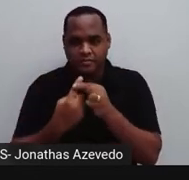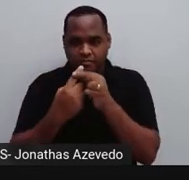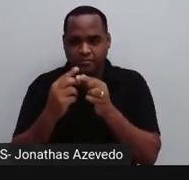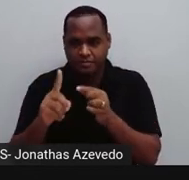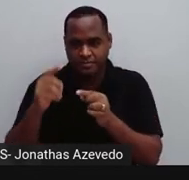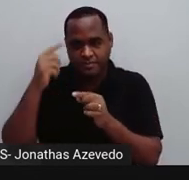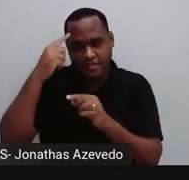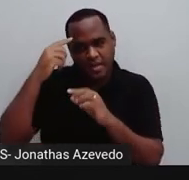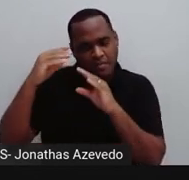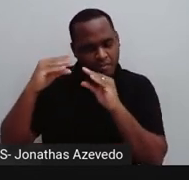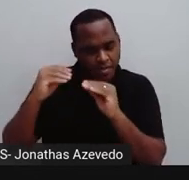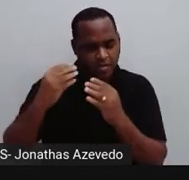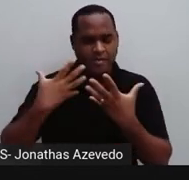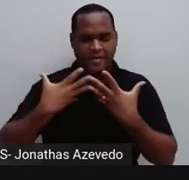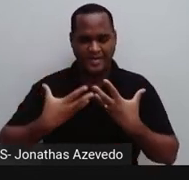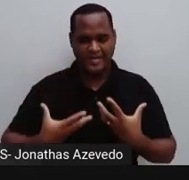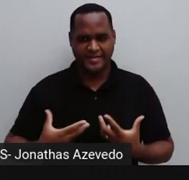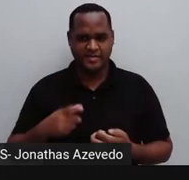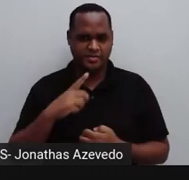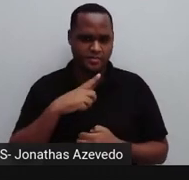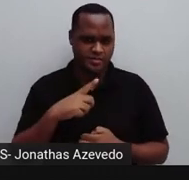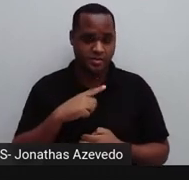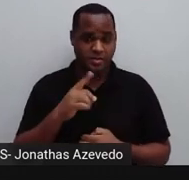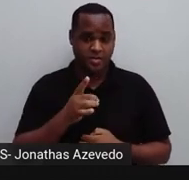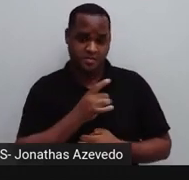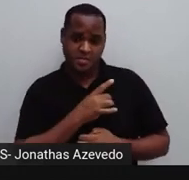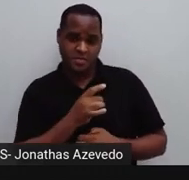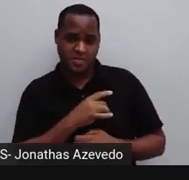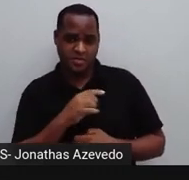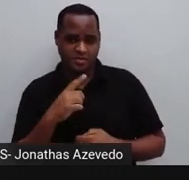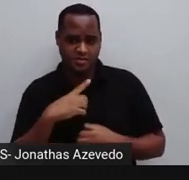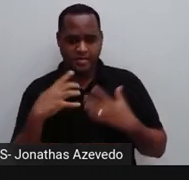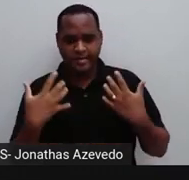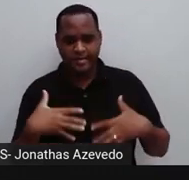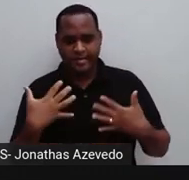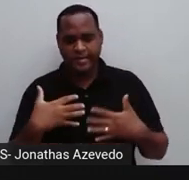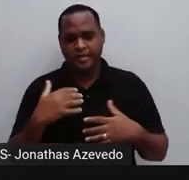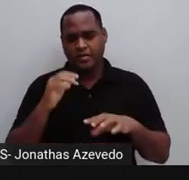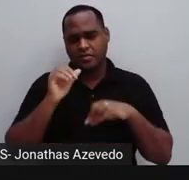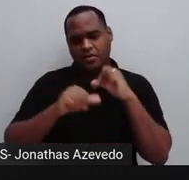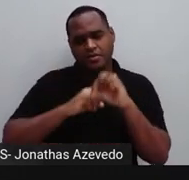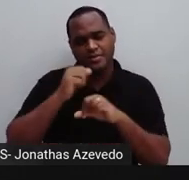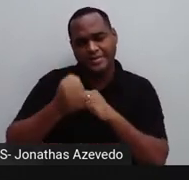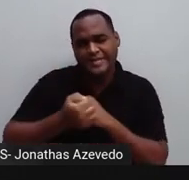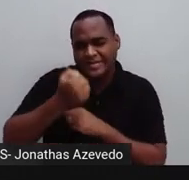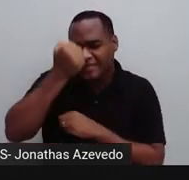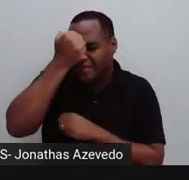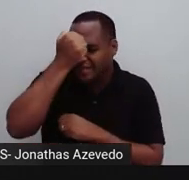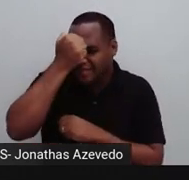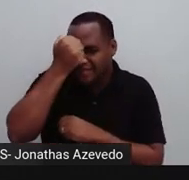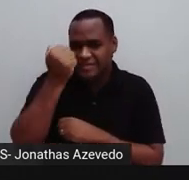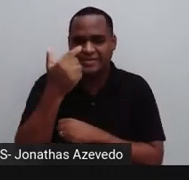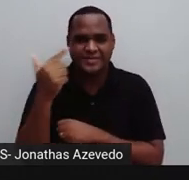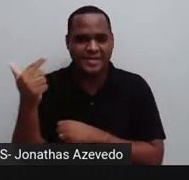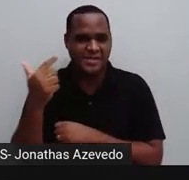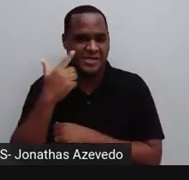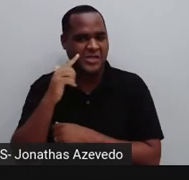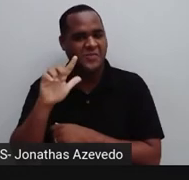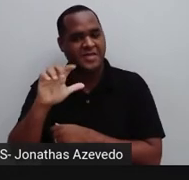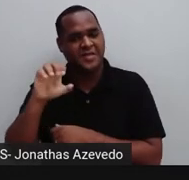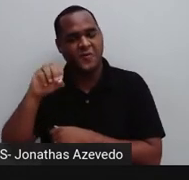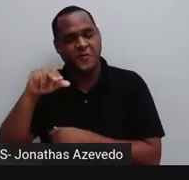mente nunca se cansa, nunca tem medo e nunca se arrepende. Uma frase de Leonardo da Vinci,